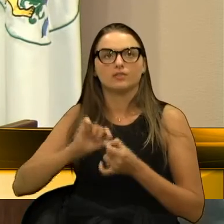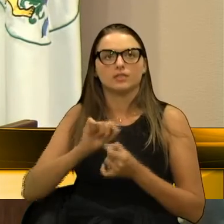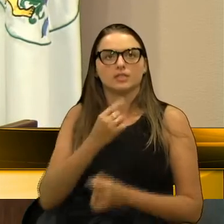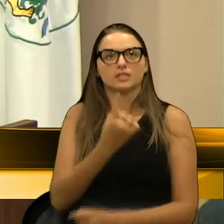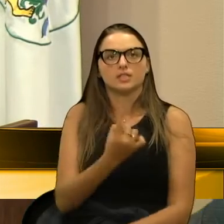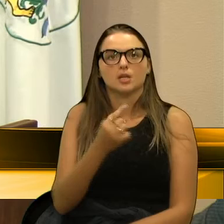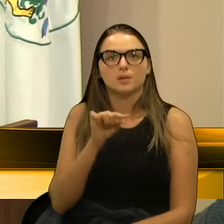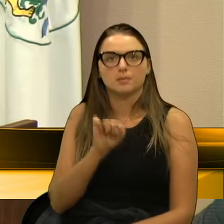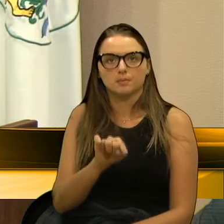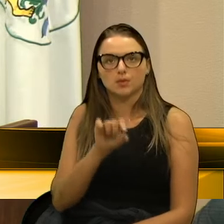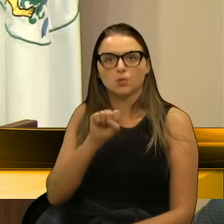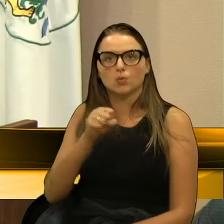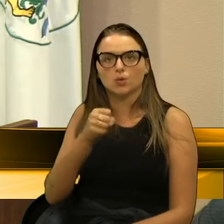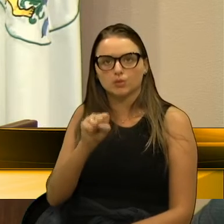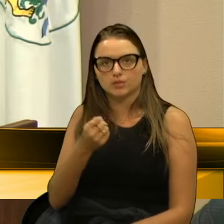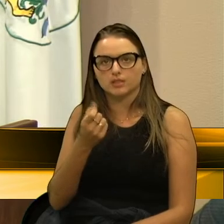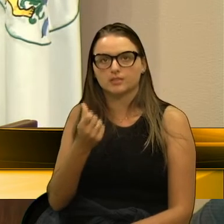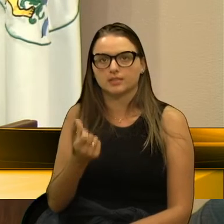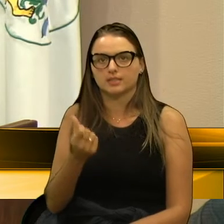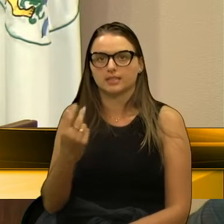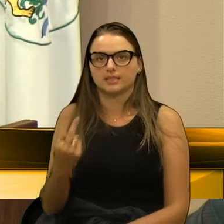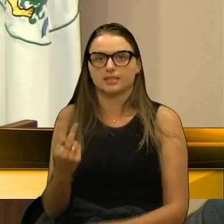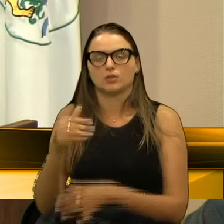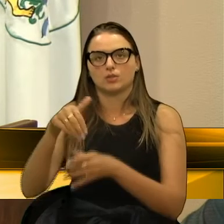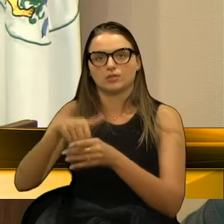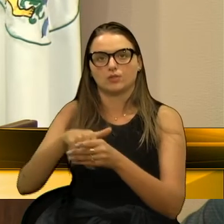.862 votos.